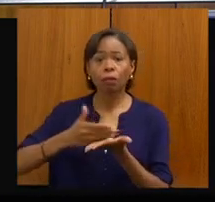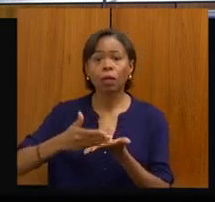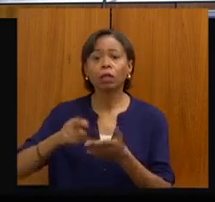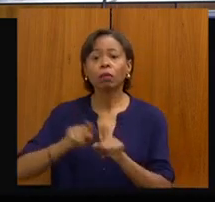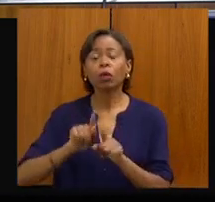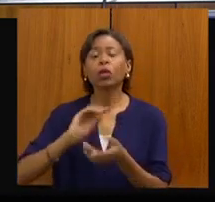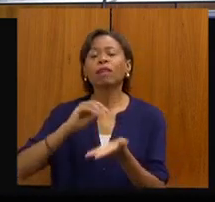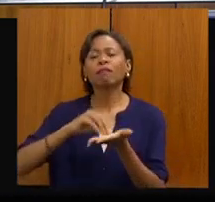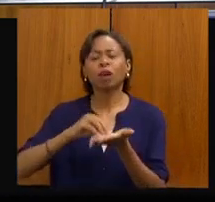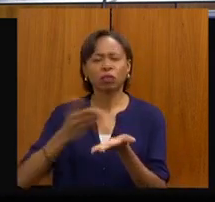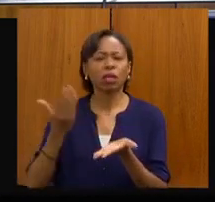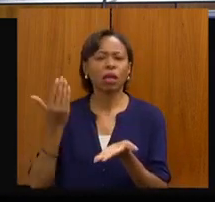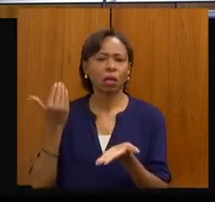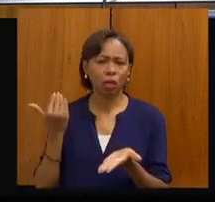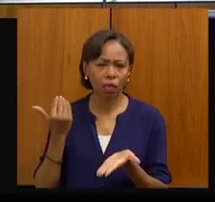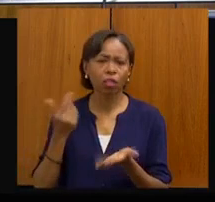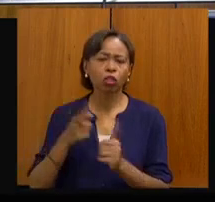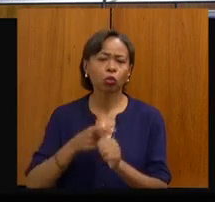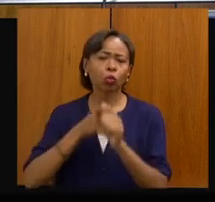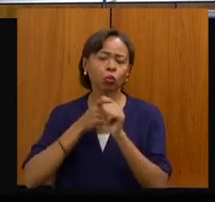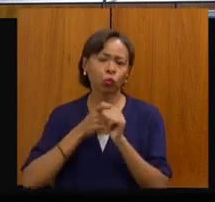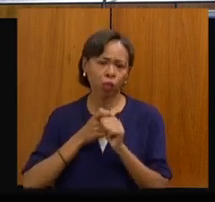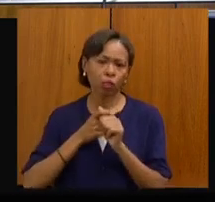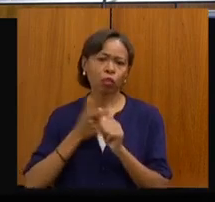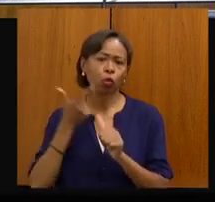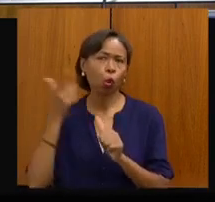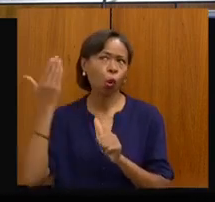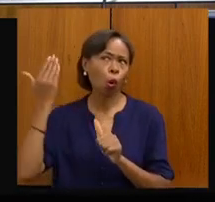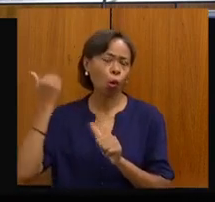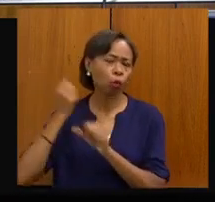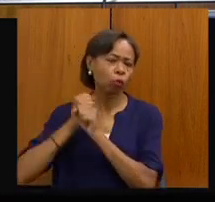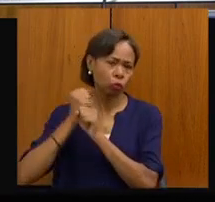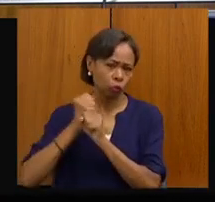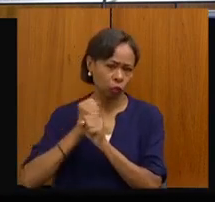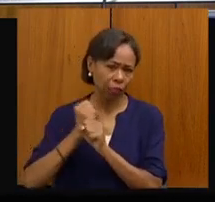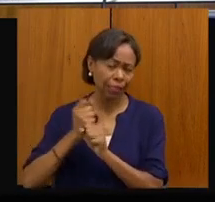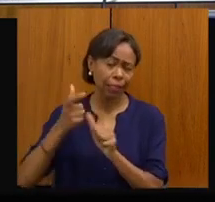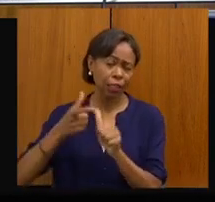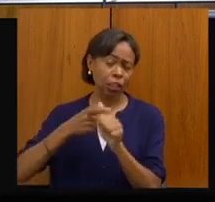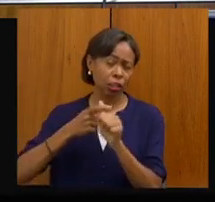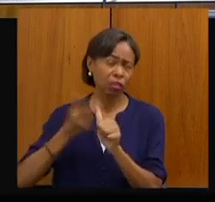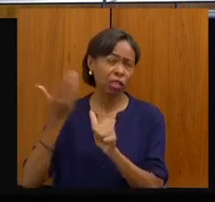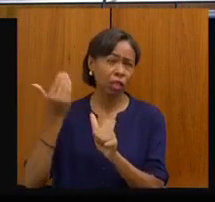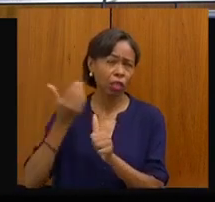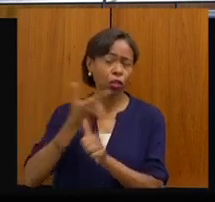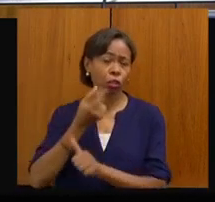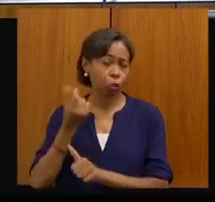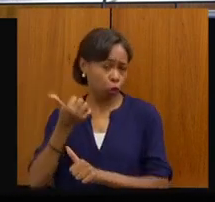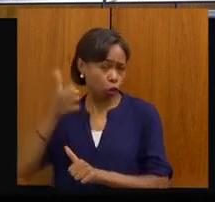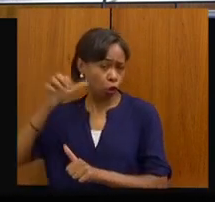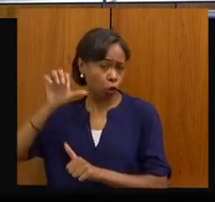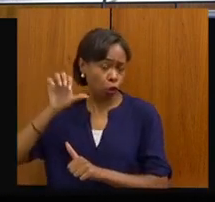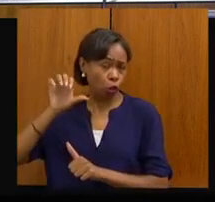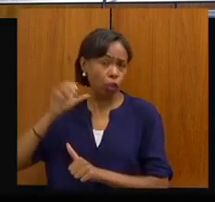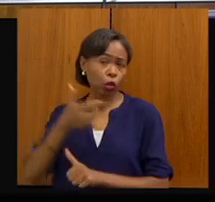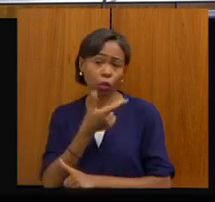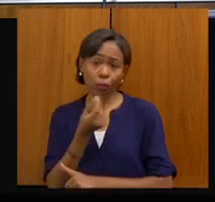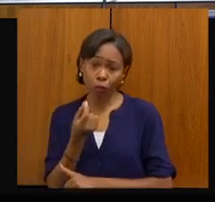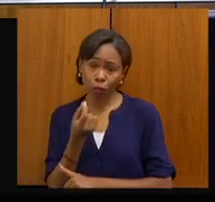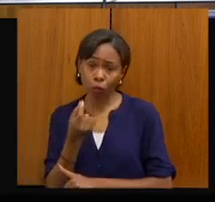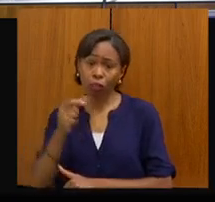que ficou devido de outros anos. Dívidas desde 2009 estão sendo já pagas